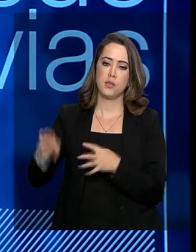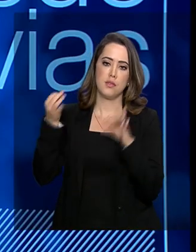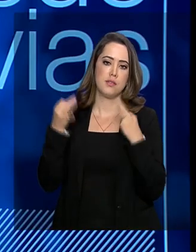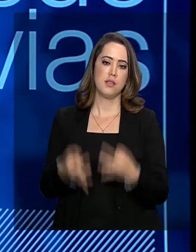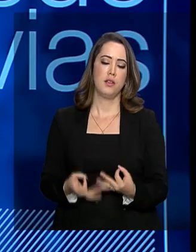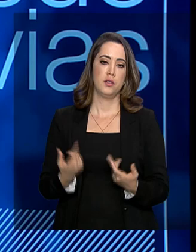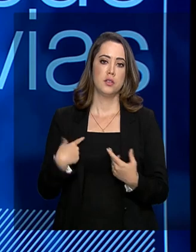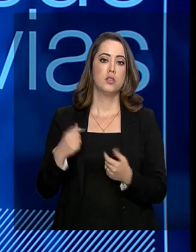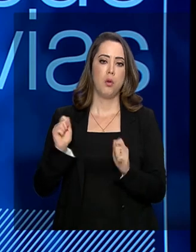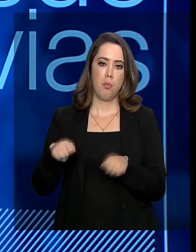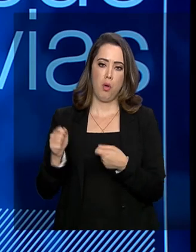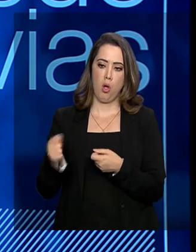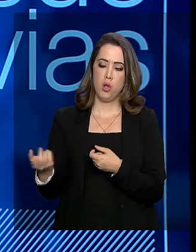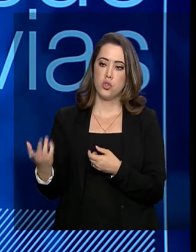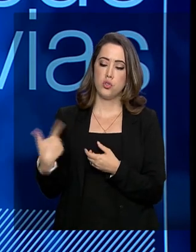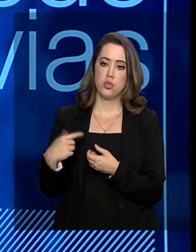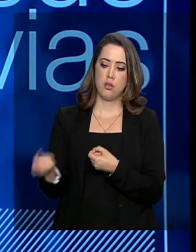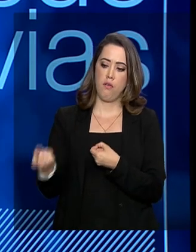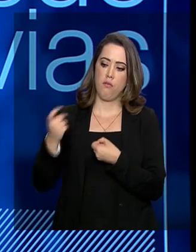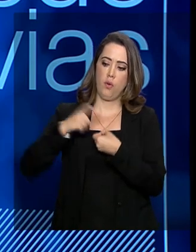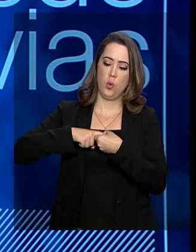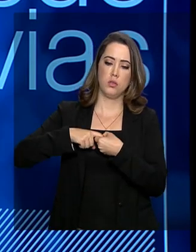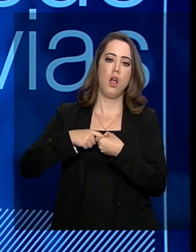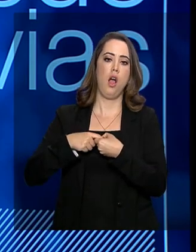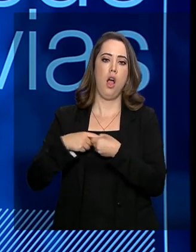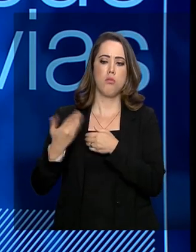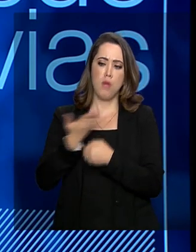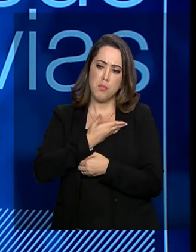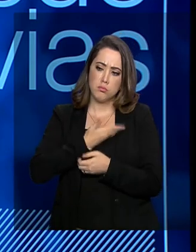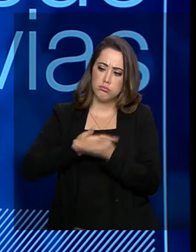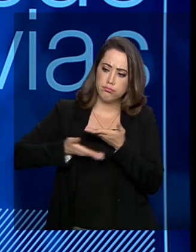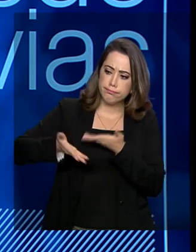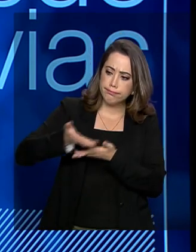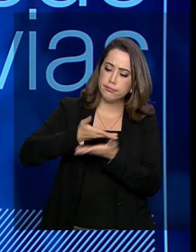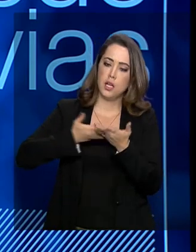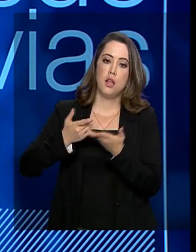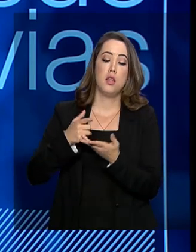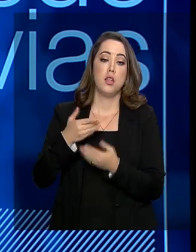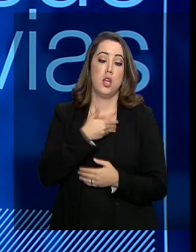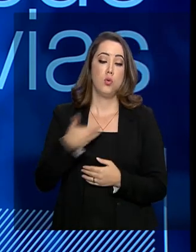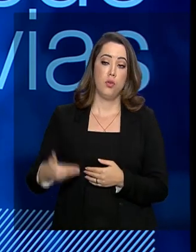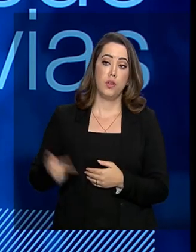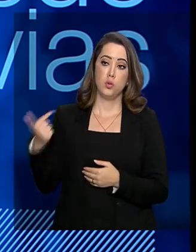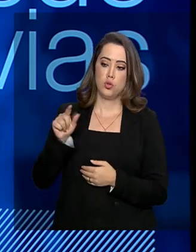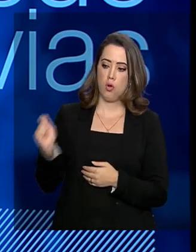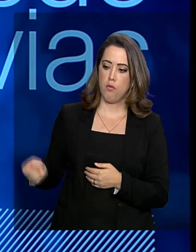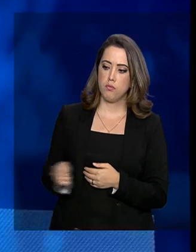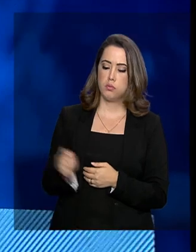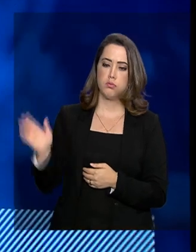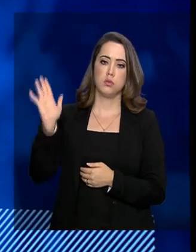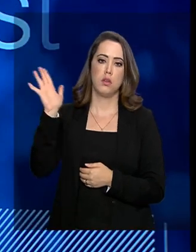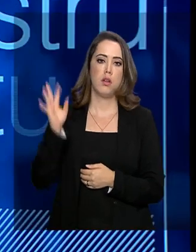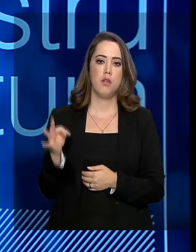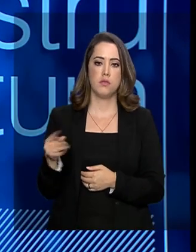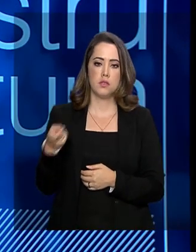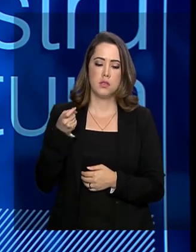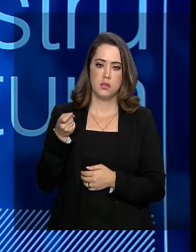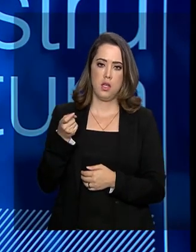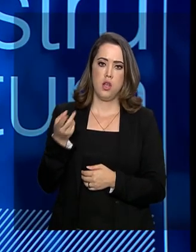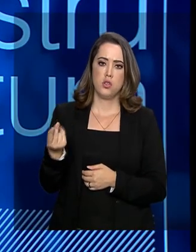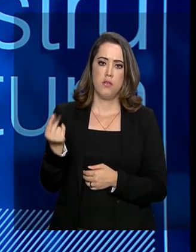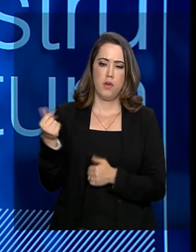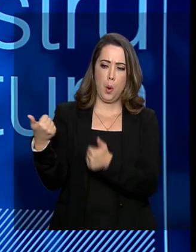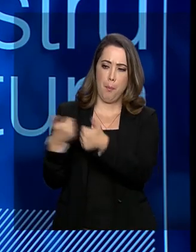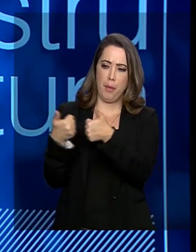a oportunidade de uma devolução amigável e permitir ao Estado fazer uma relicitação daquele ativo. E aí você consegue colocar tarifas mais